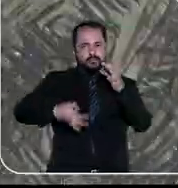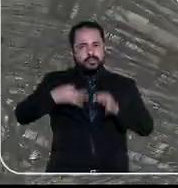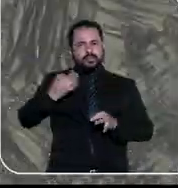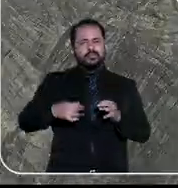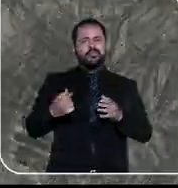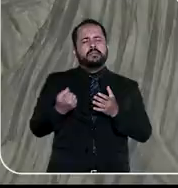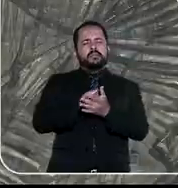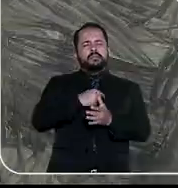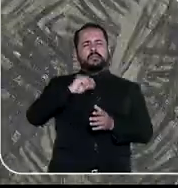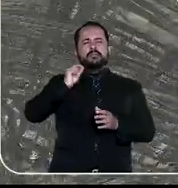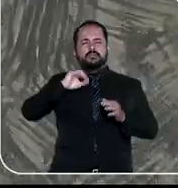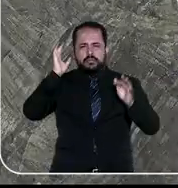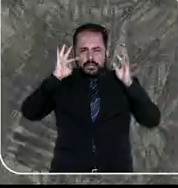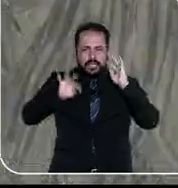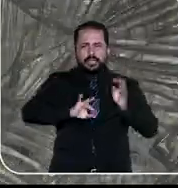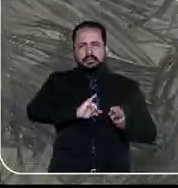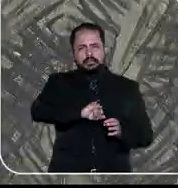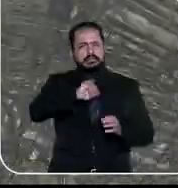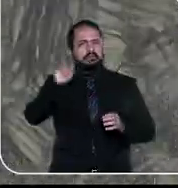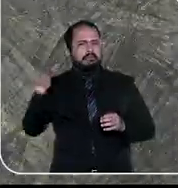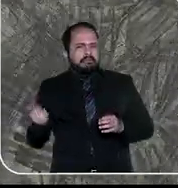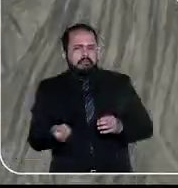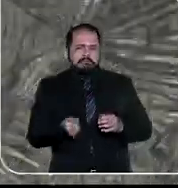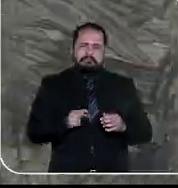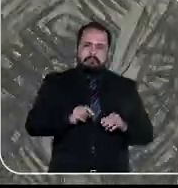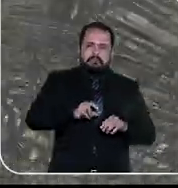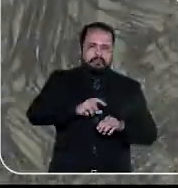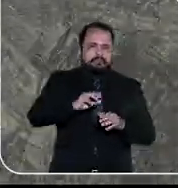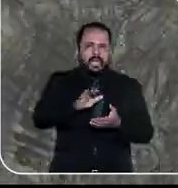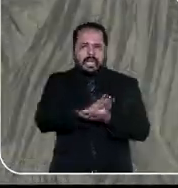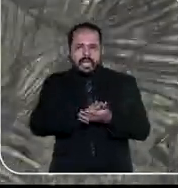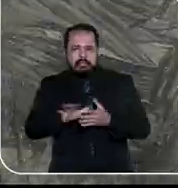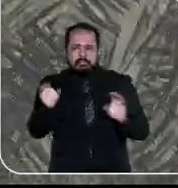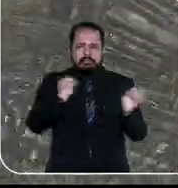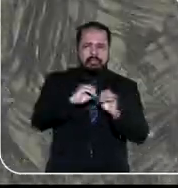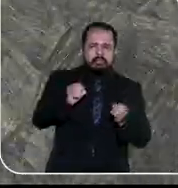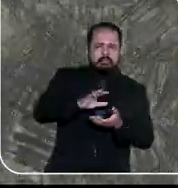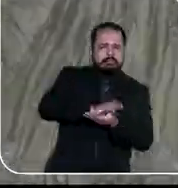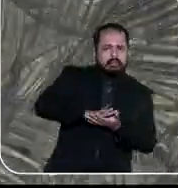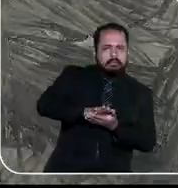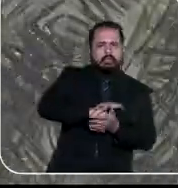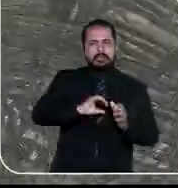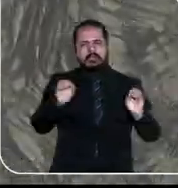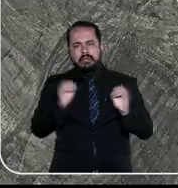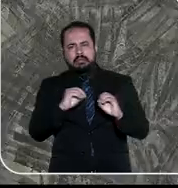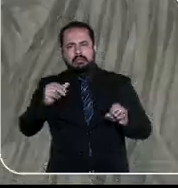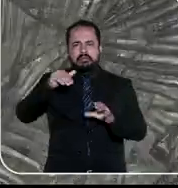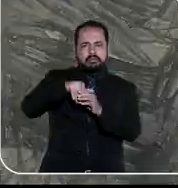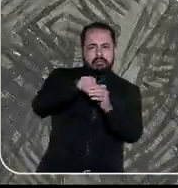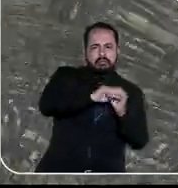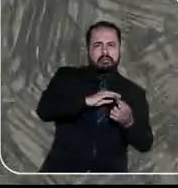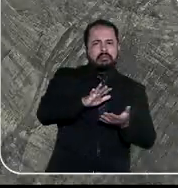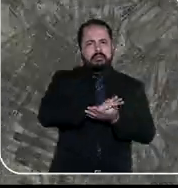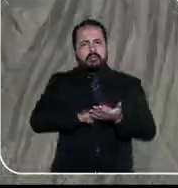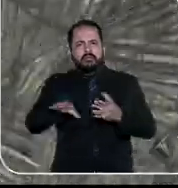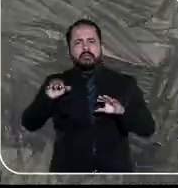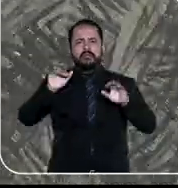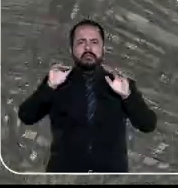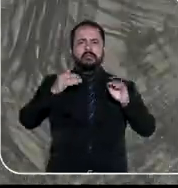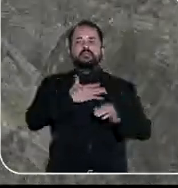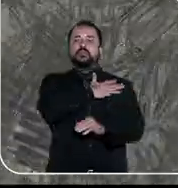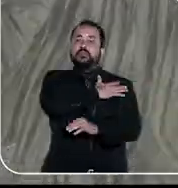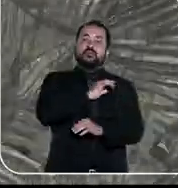talvez você esteja se perguntando. Se o STJ não julga nada trabalhista, nada eleitoral e nada militar,